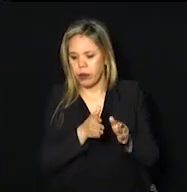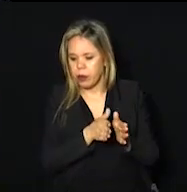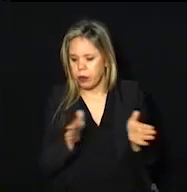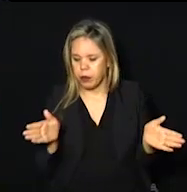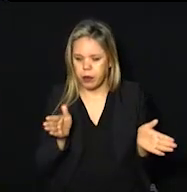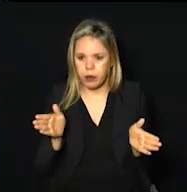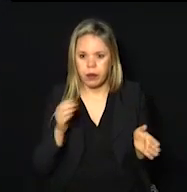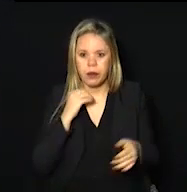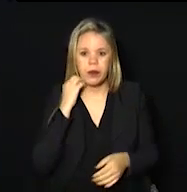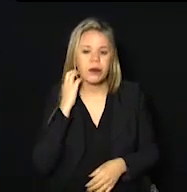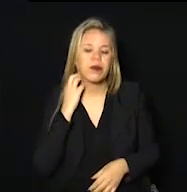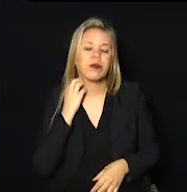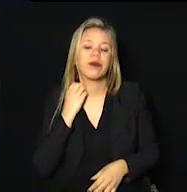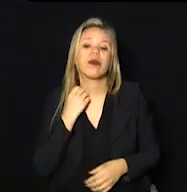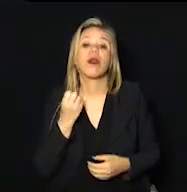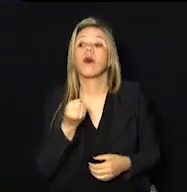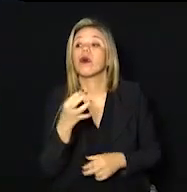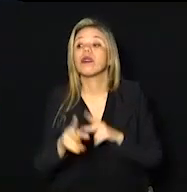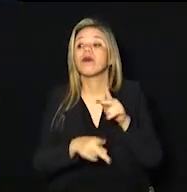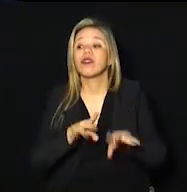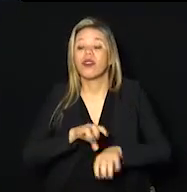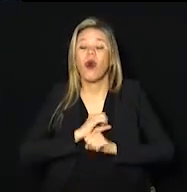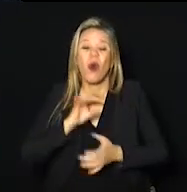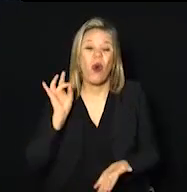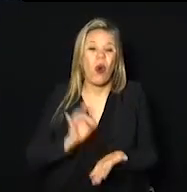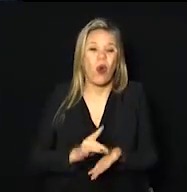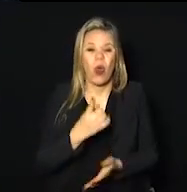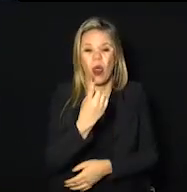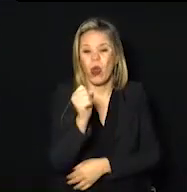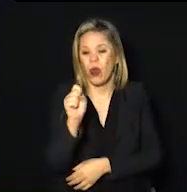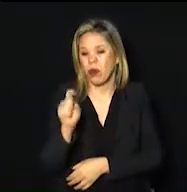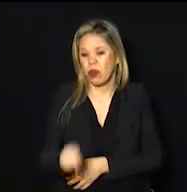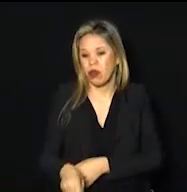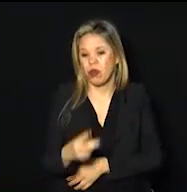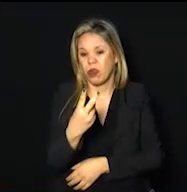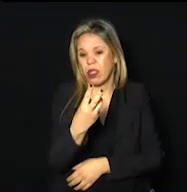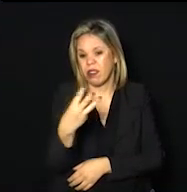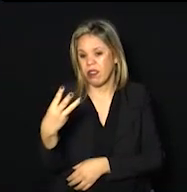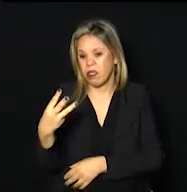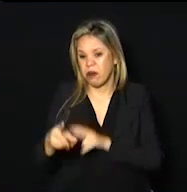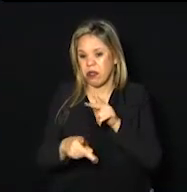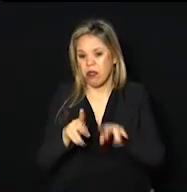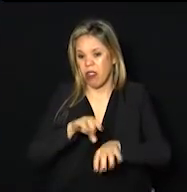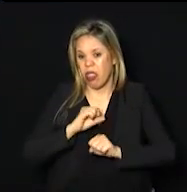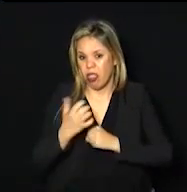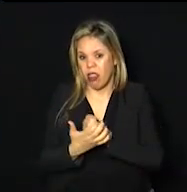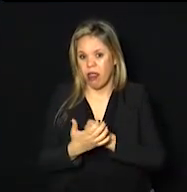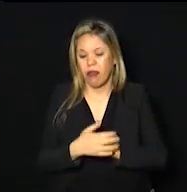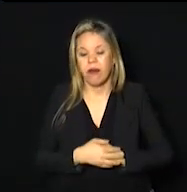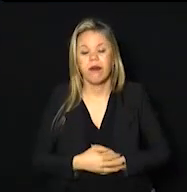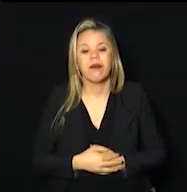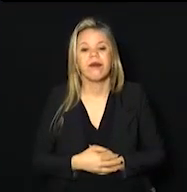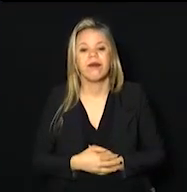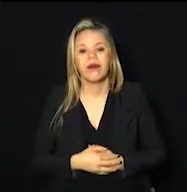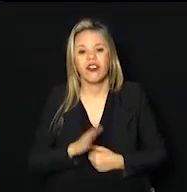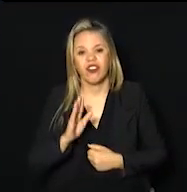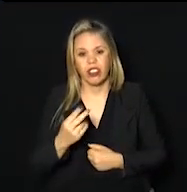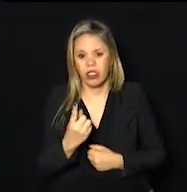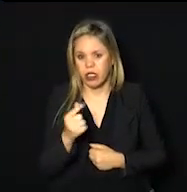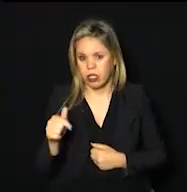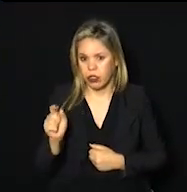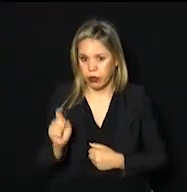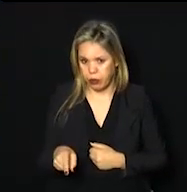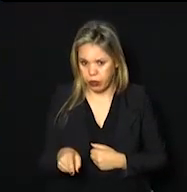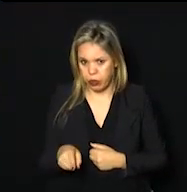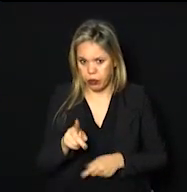Hoje, nós temos confirmados 18.233 casos. Então, passamos dos 17 mil.